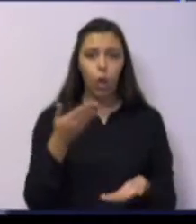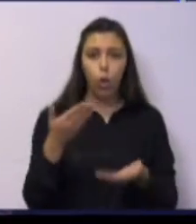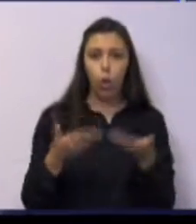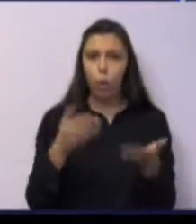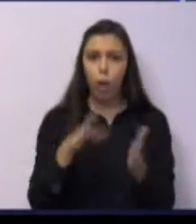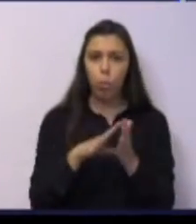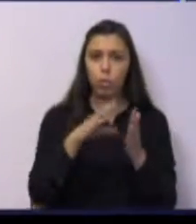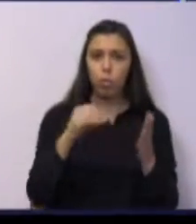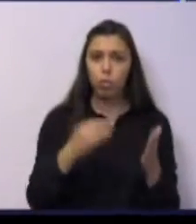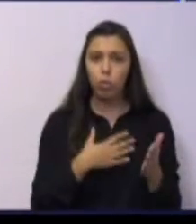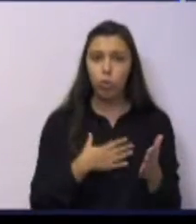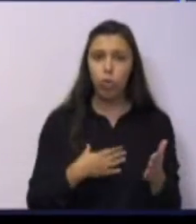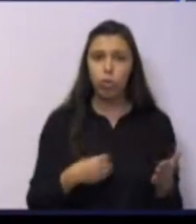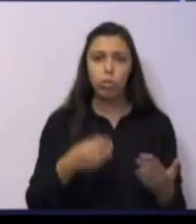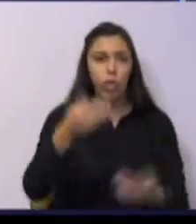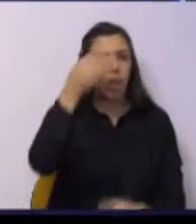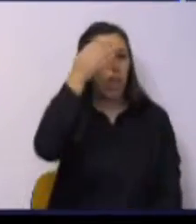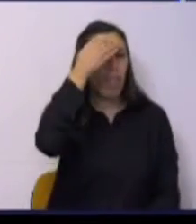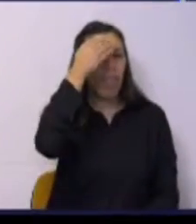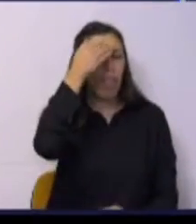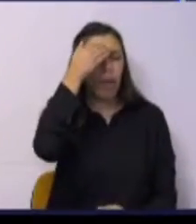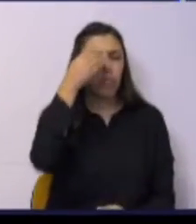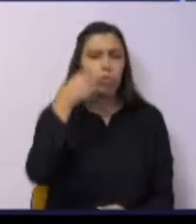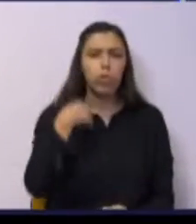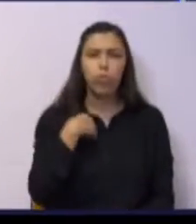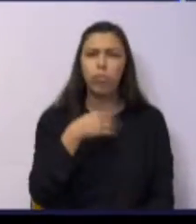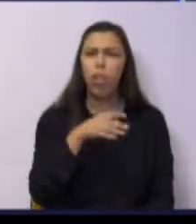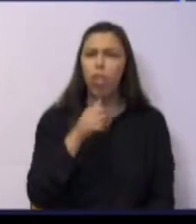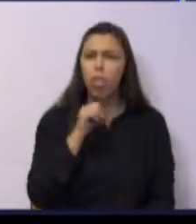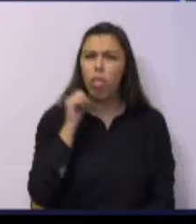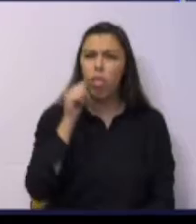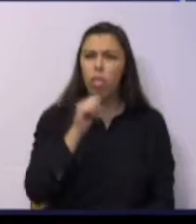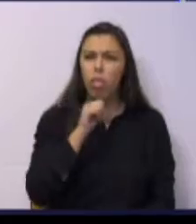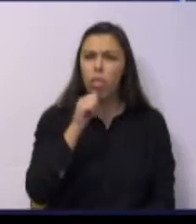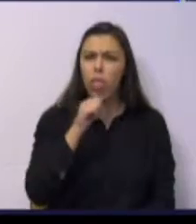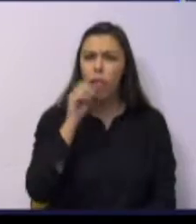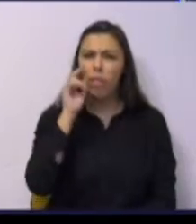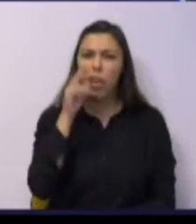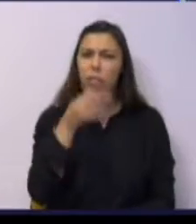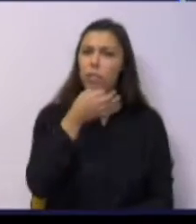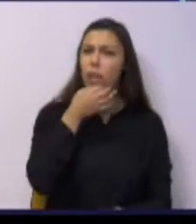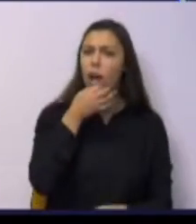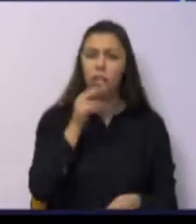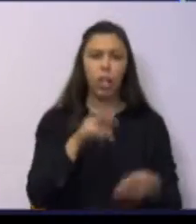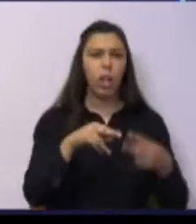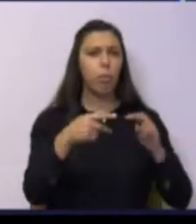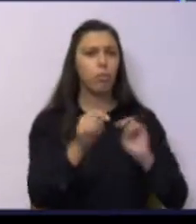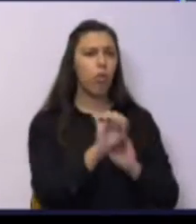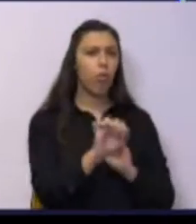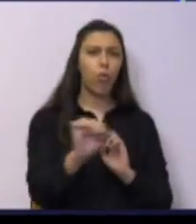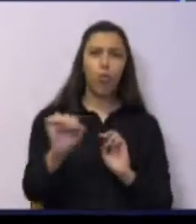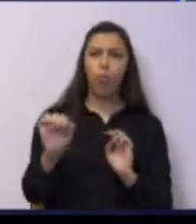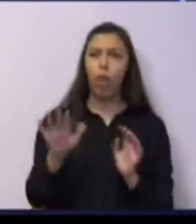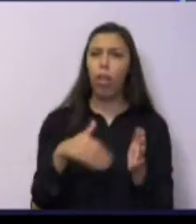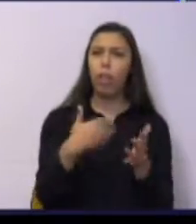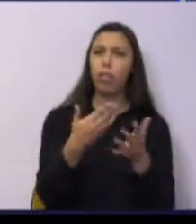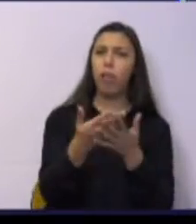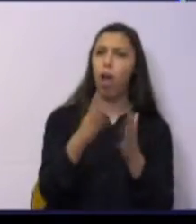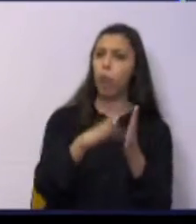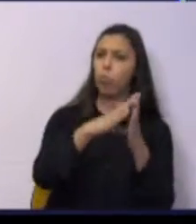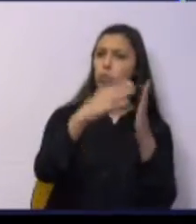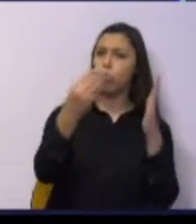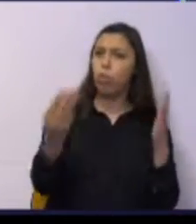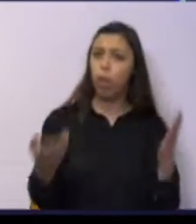entende, como tenho visto muitas vezes, falar das suas autarquias e colocar as suas autarquias como modelos.